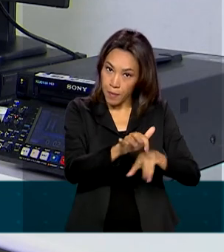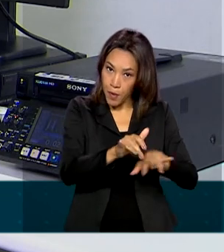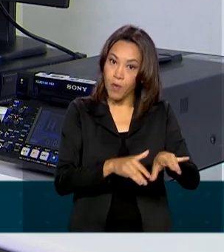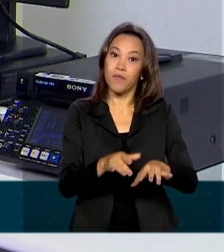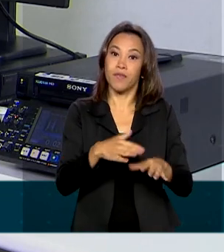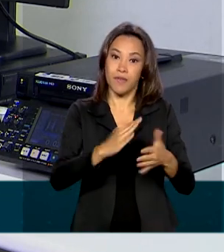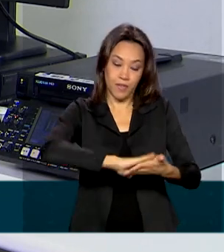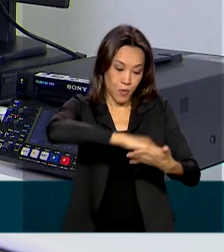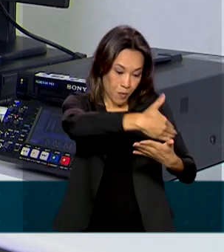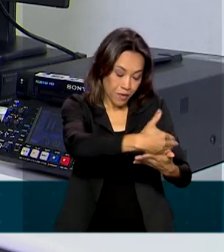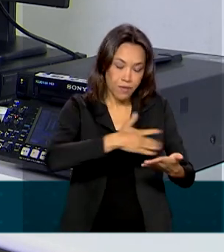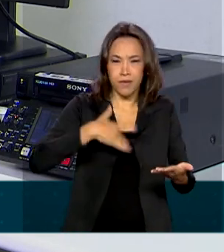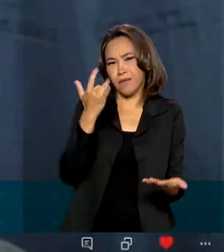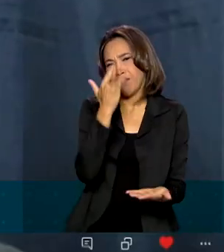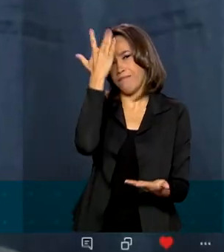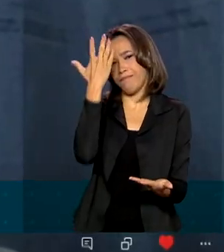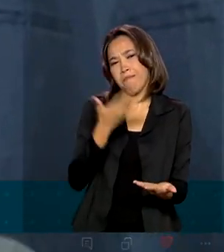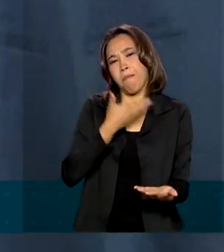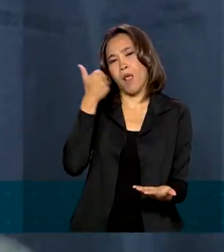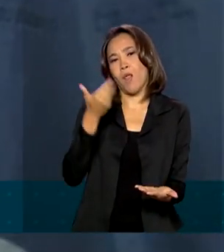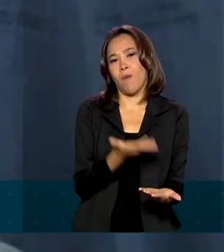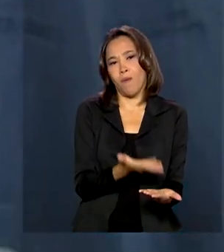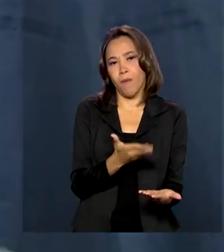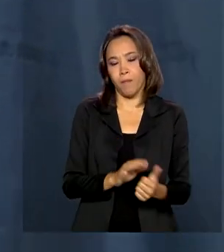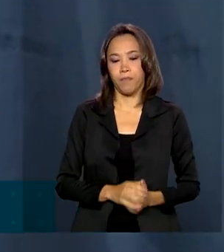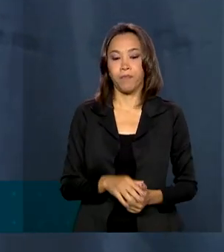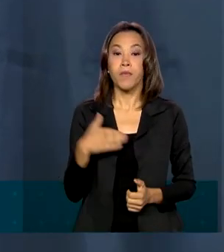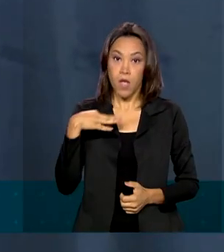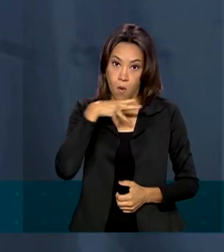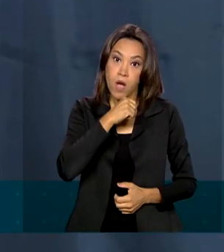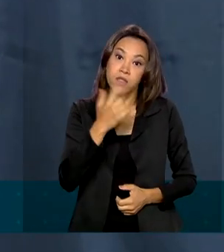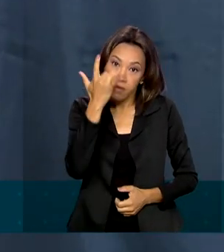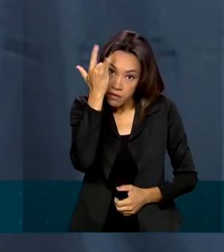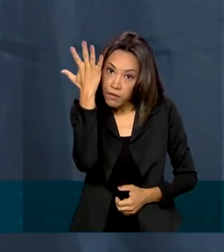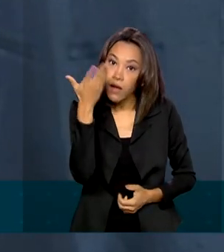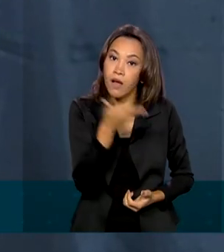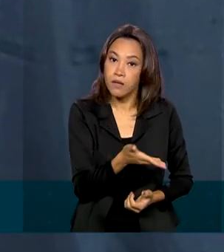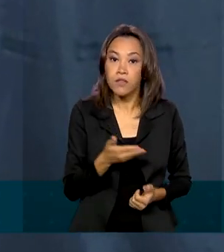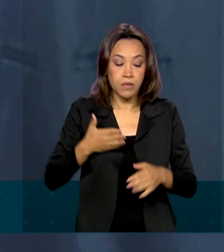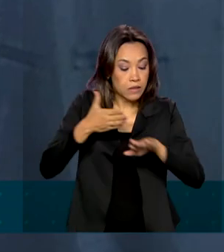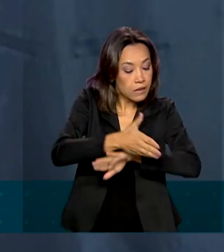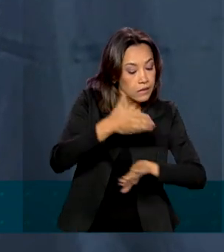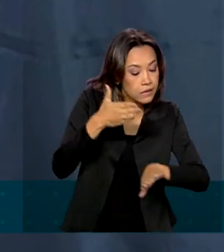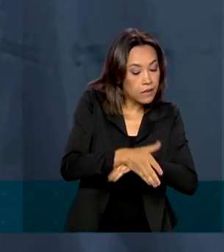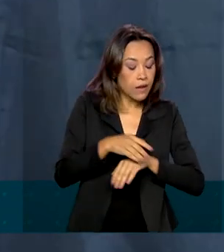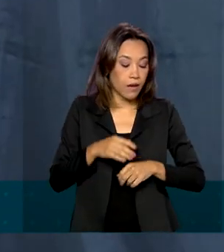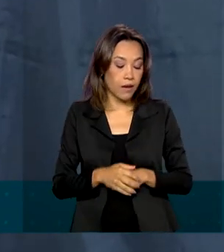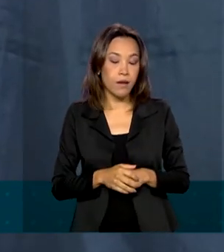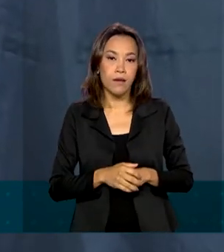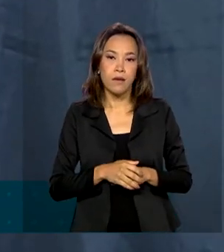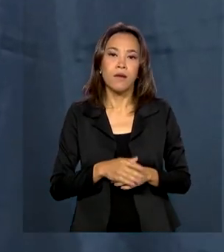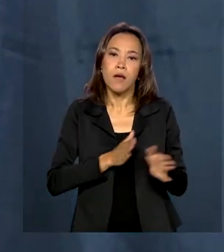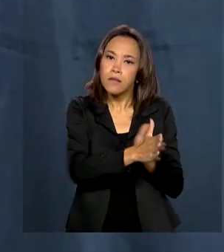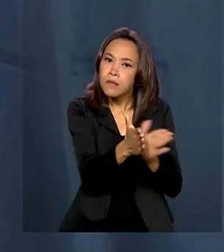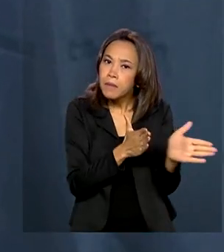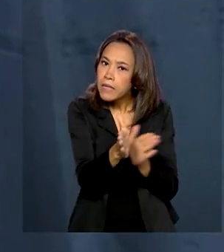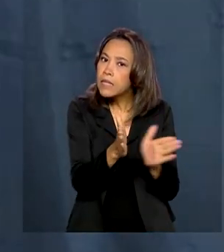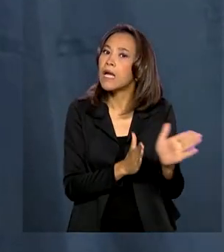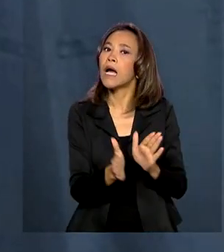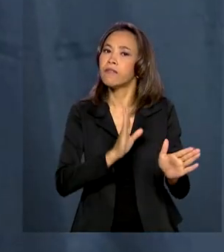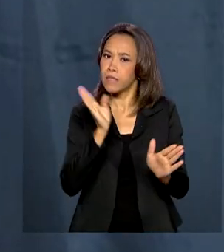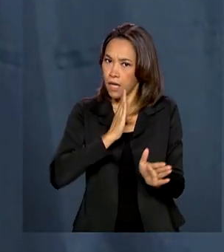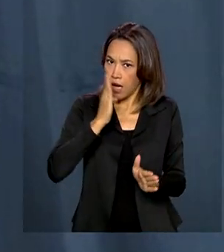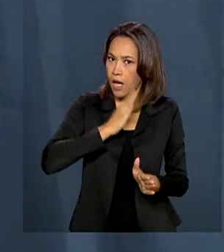computador vai ser melhor. Eu acho que vai ser mais fácil para acessar, para ter mais acessibilidade, vai ser mais